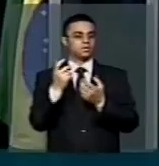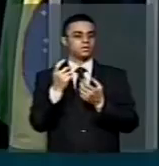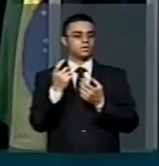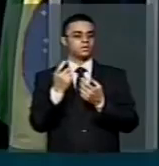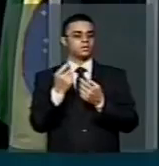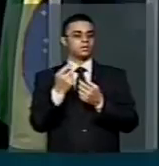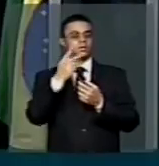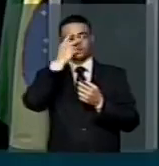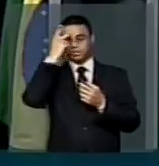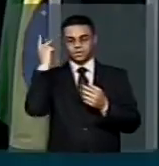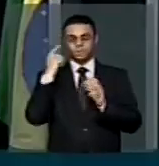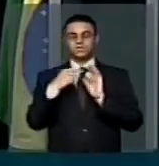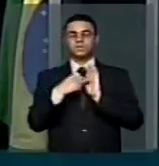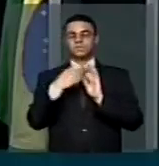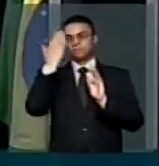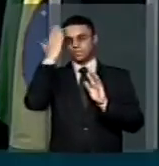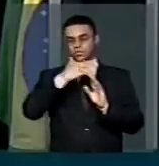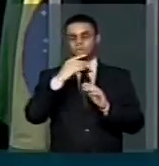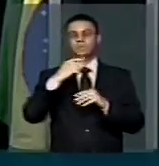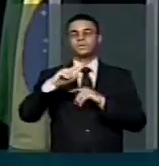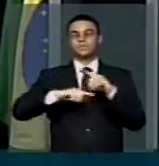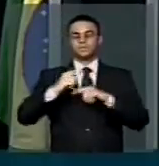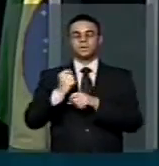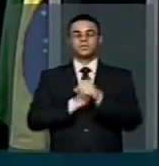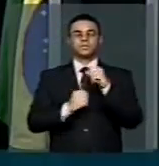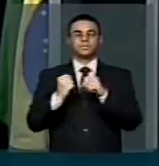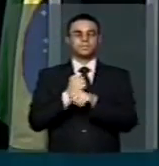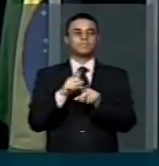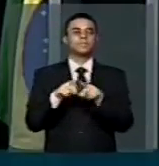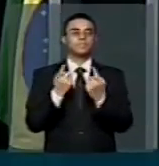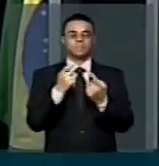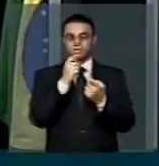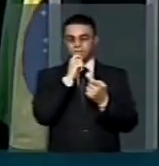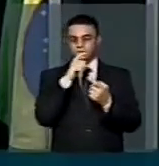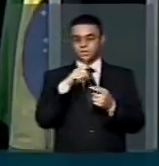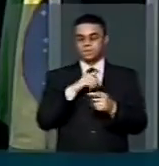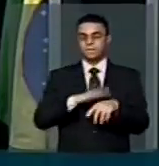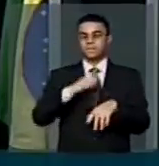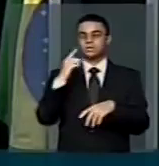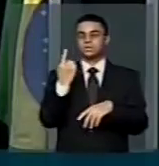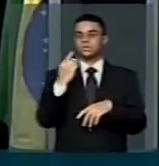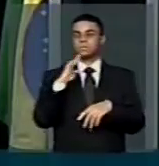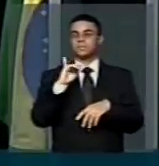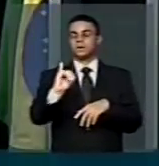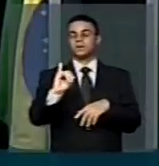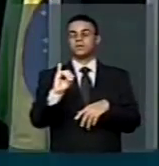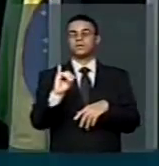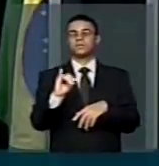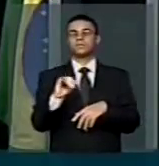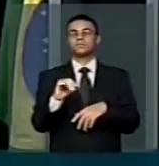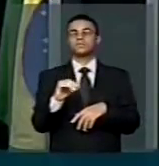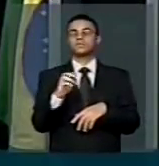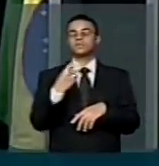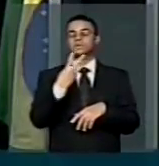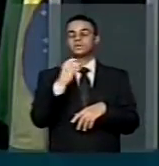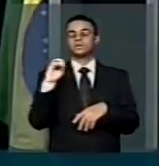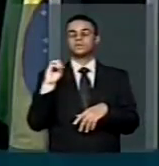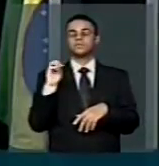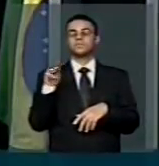trabalhador que comprova que trabalhou no ano passado. Ainda há mais de 1 bilhão e 300 milhões de recursos